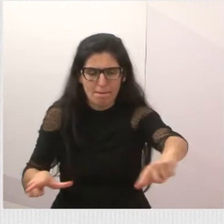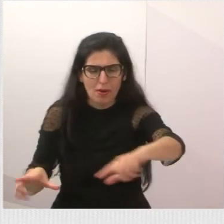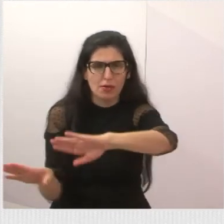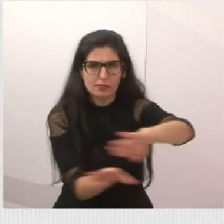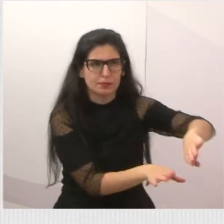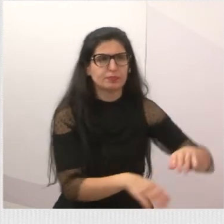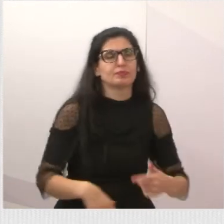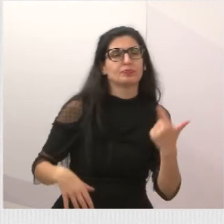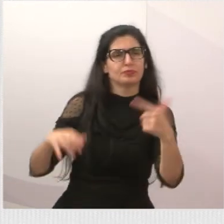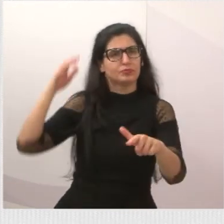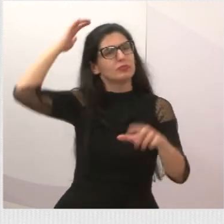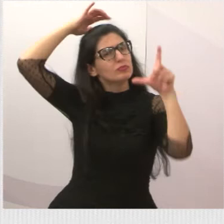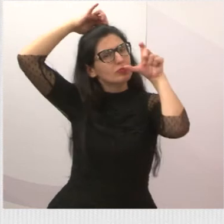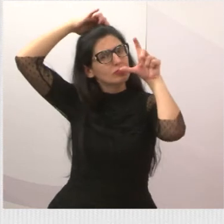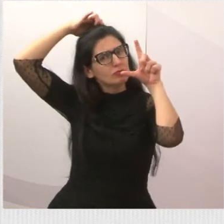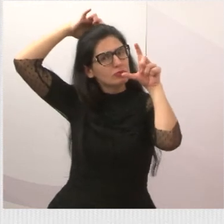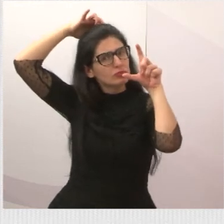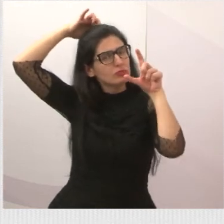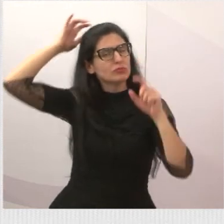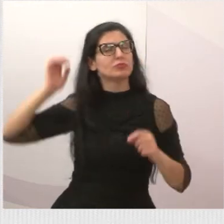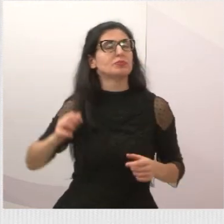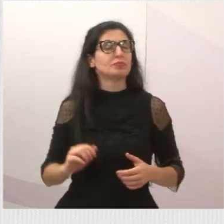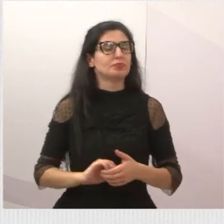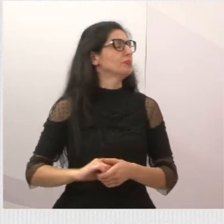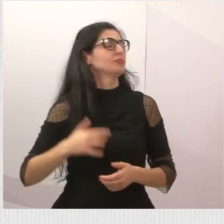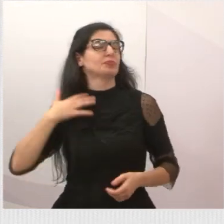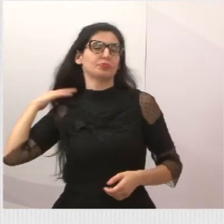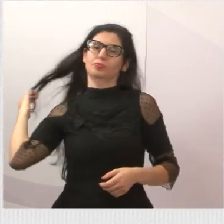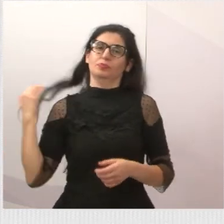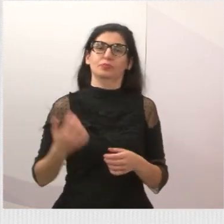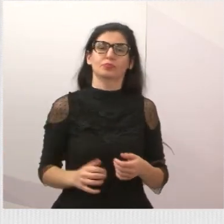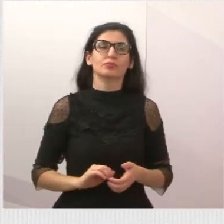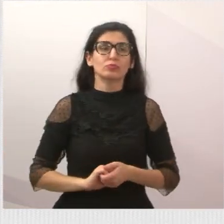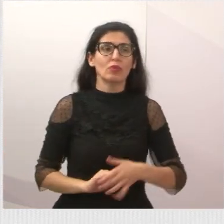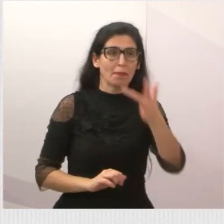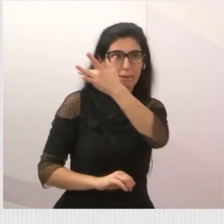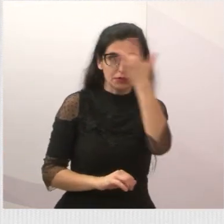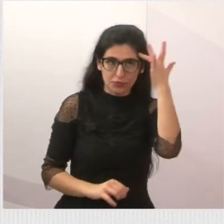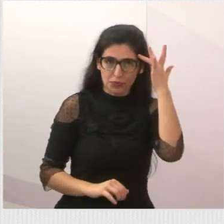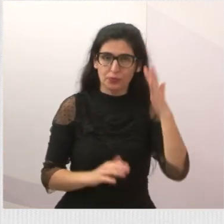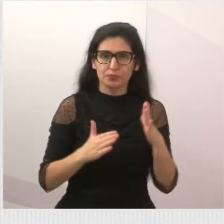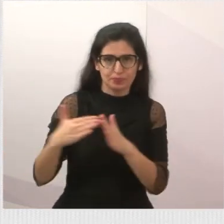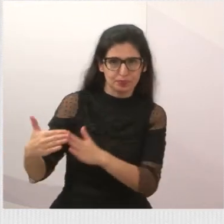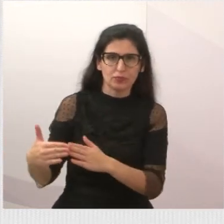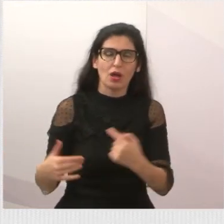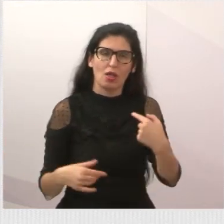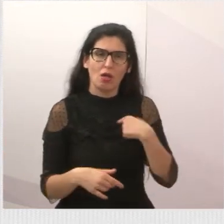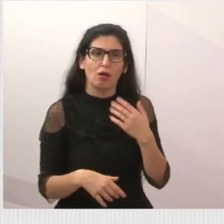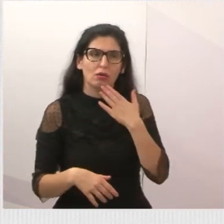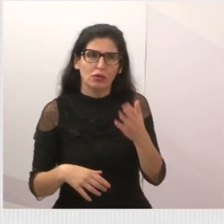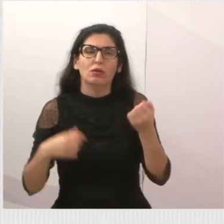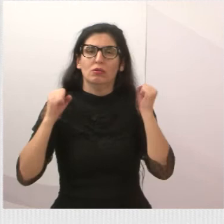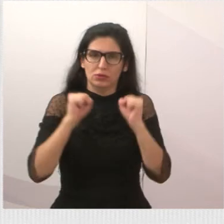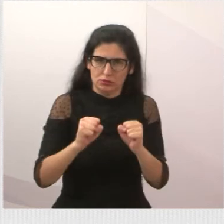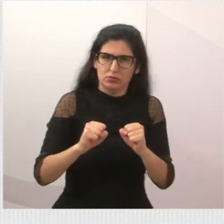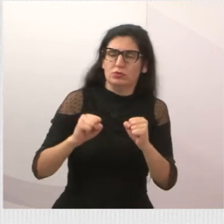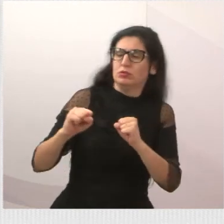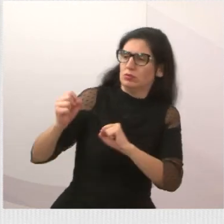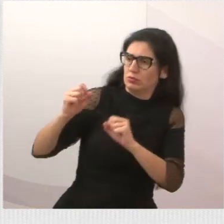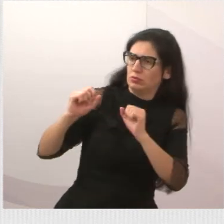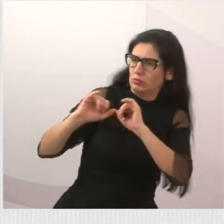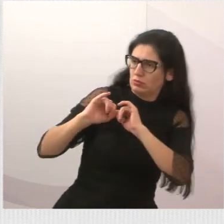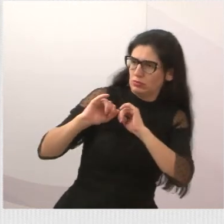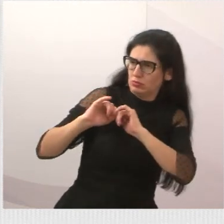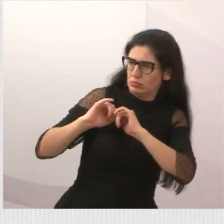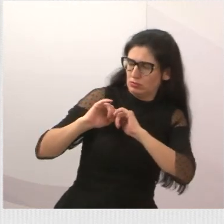Essas fotos que eu recebi foi de uma munícipe. Ela que mandou. Eu perguntei para ela se eu poderia estar postando as fotos. Que